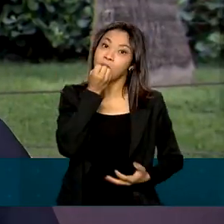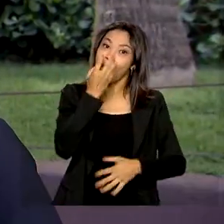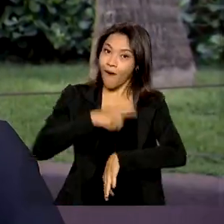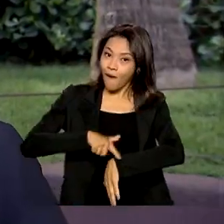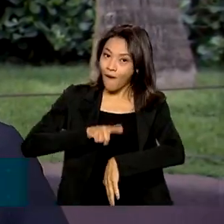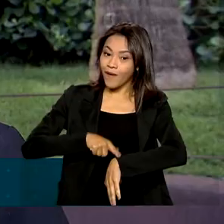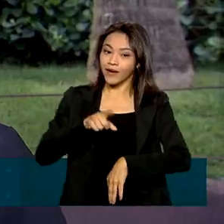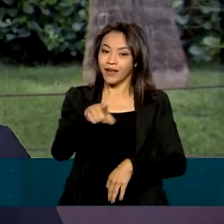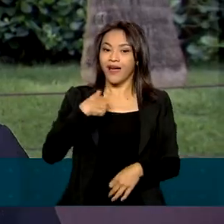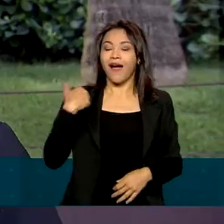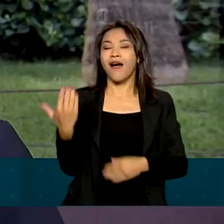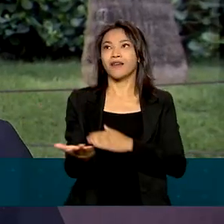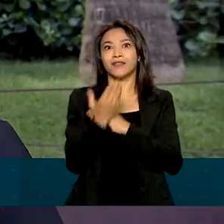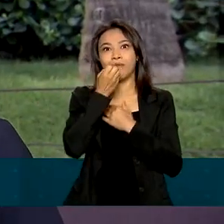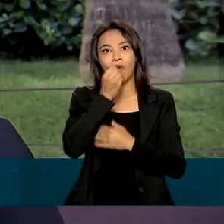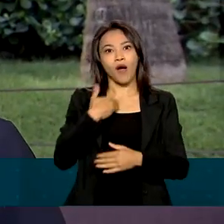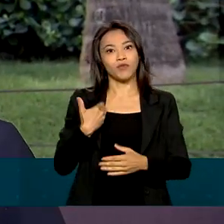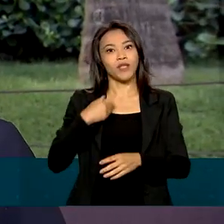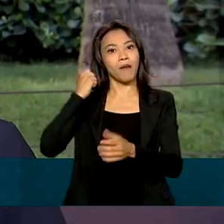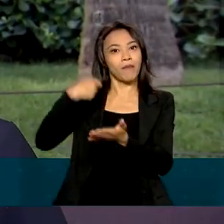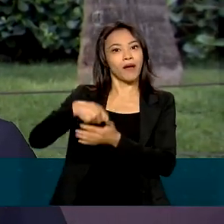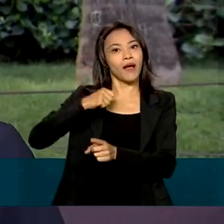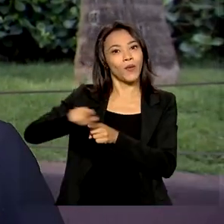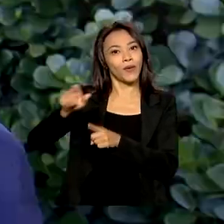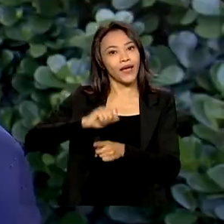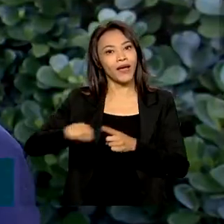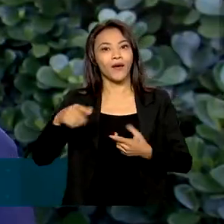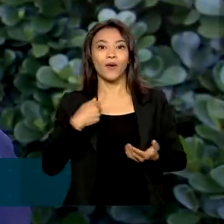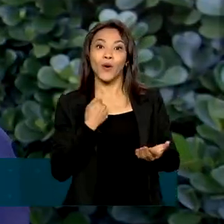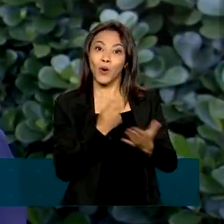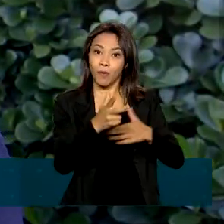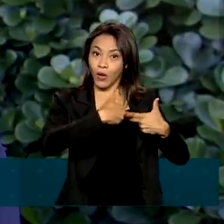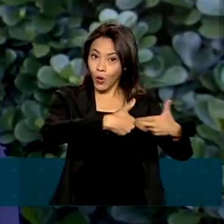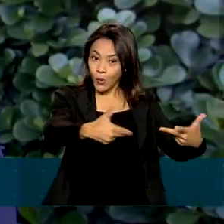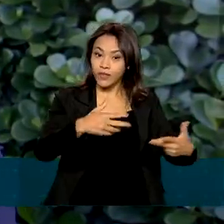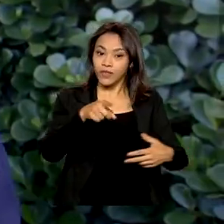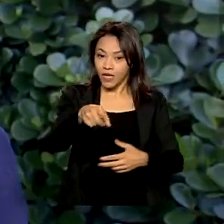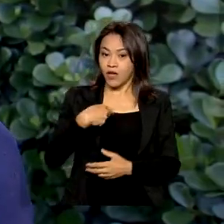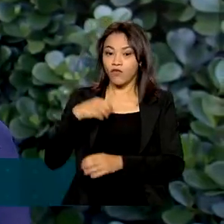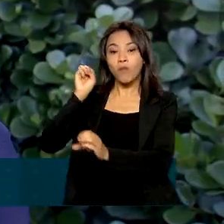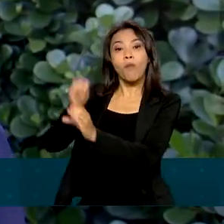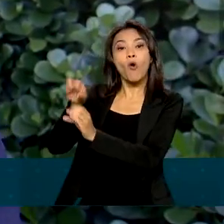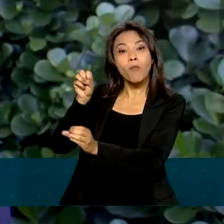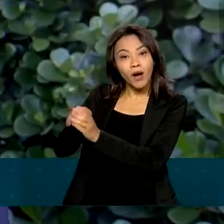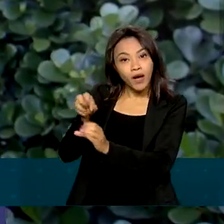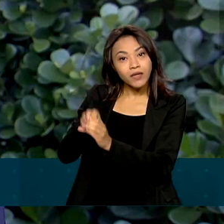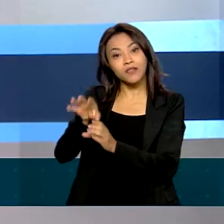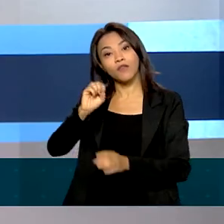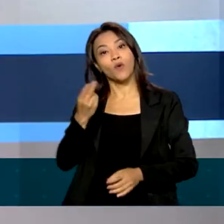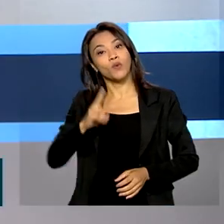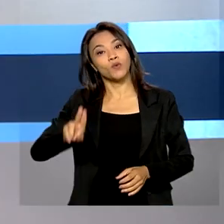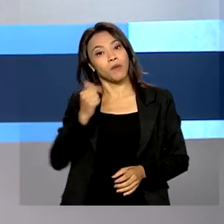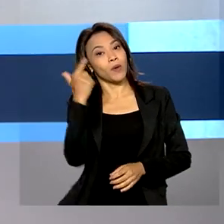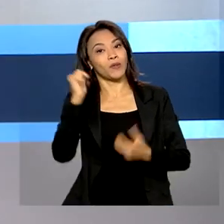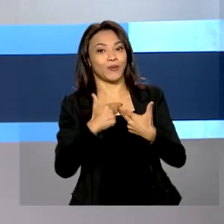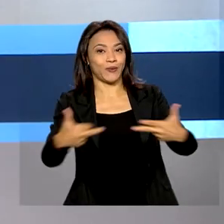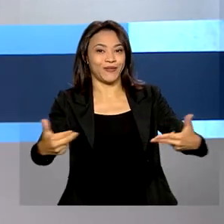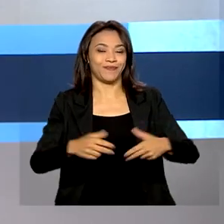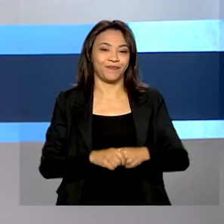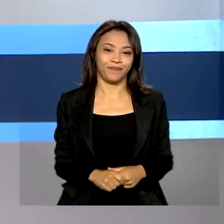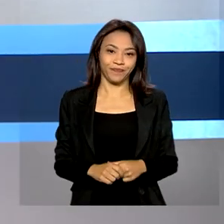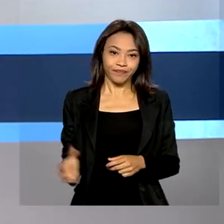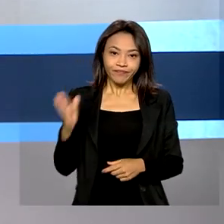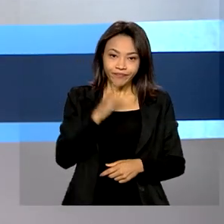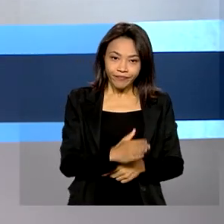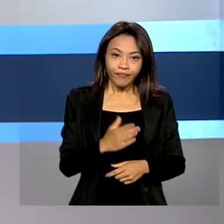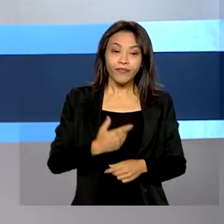bom, né? Ajudar a pagar o aluguel, comprar umas coisinhas ou outras. Eu vou usar para a reserva de poupança ou em uma outra aplicação. Até o